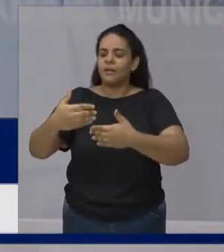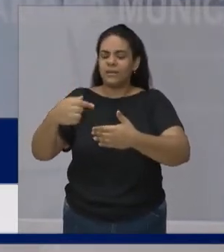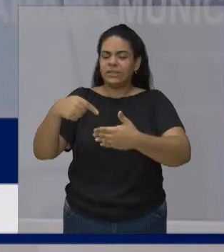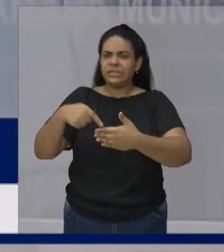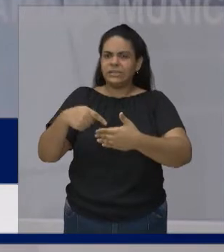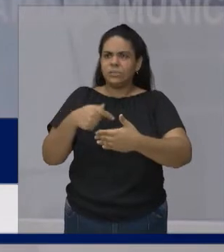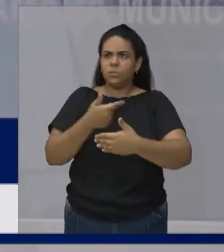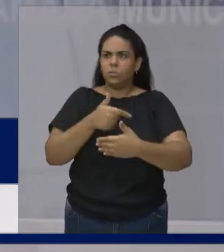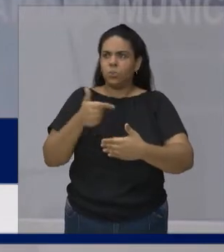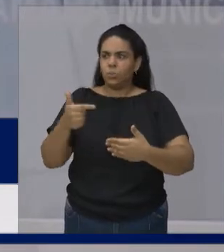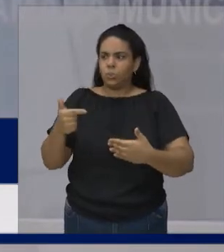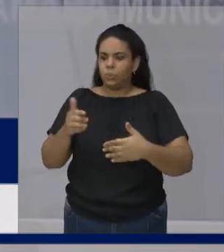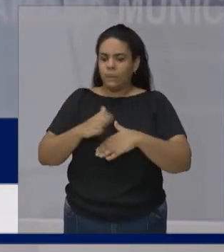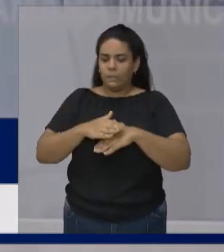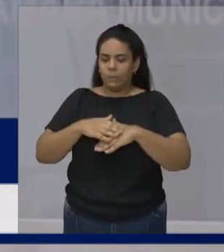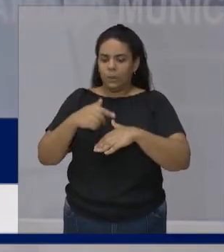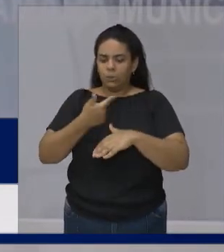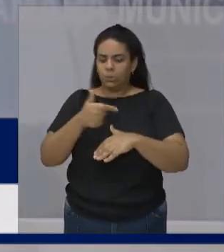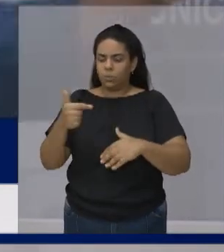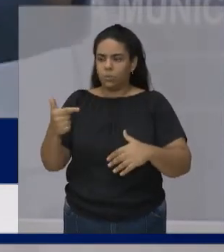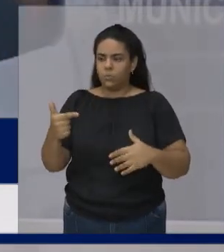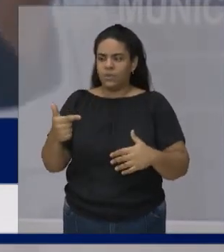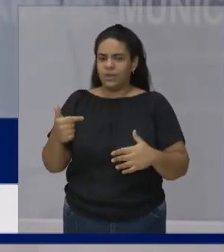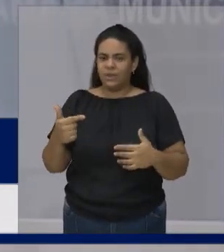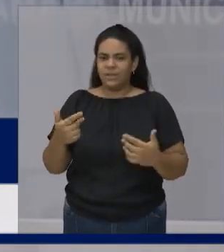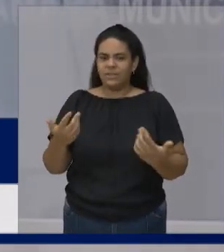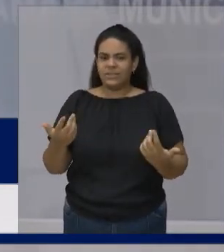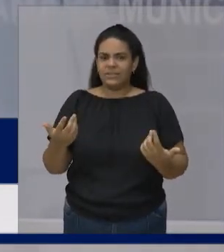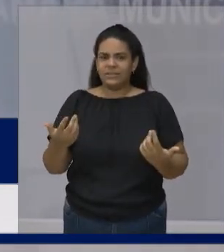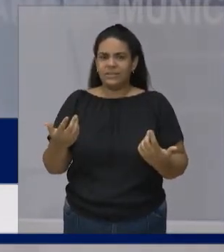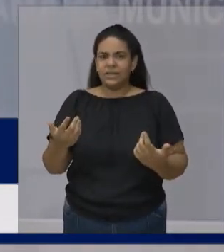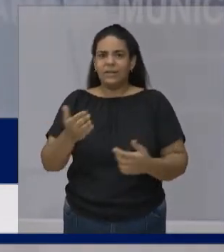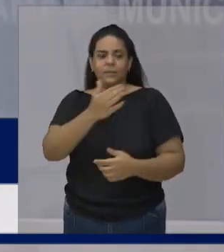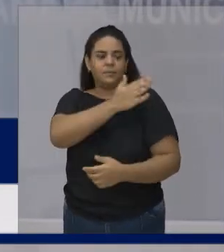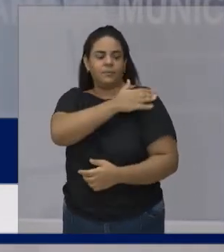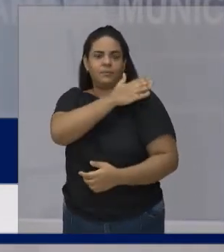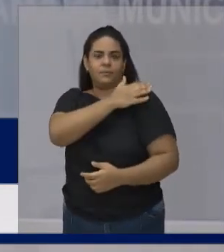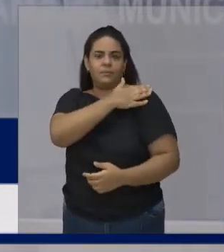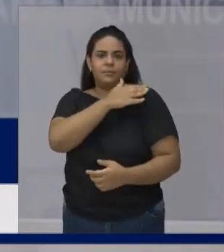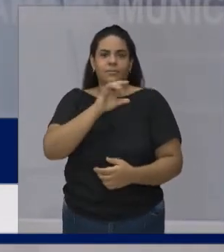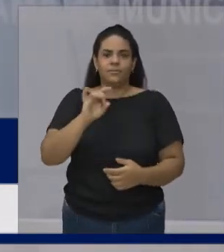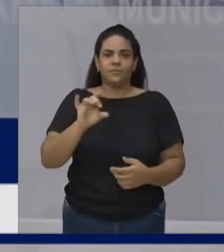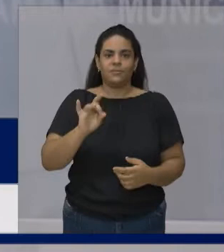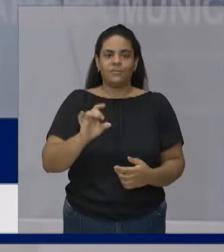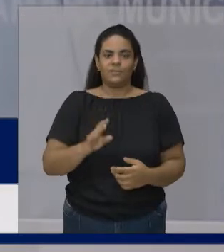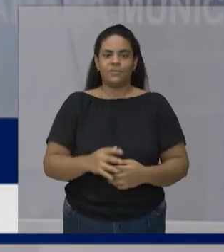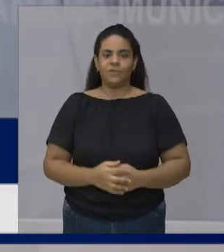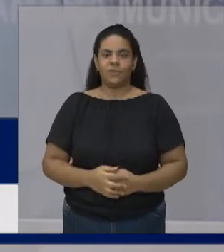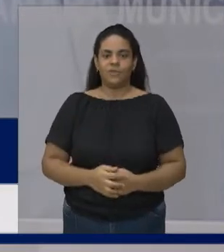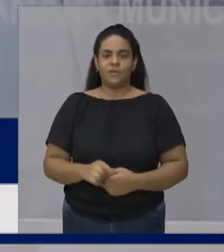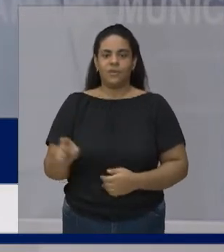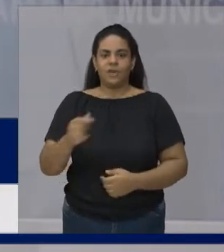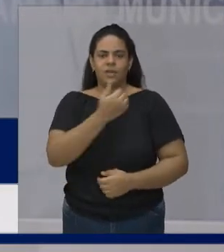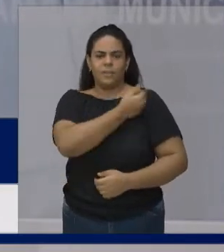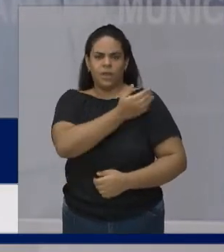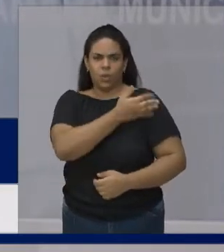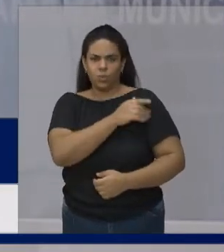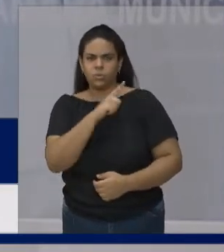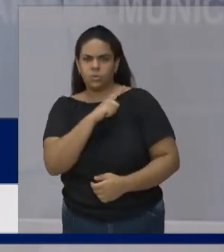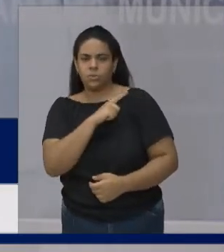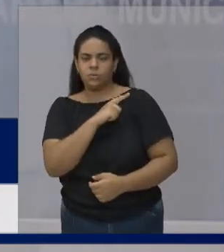Então eu estendo o braço Ela dá um tapinha Nas minhas costas Ela foi preconceituosa Por isso? Não